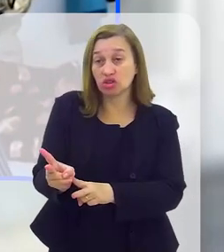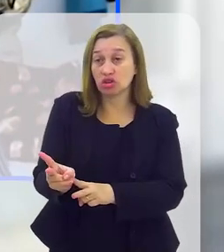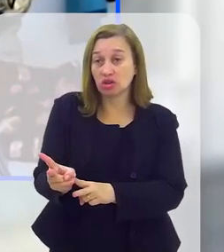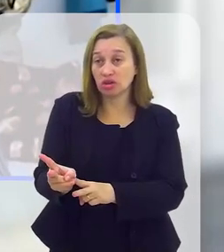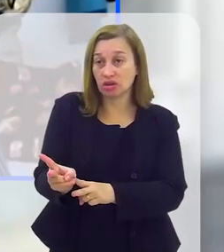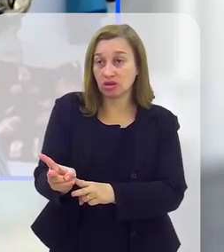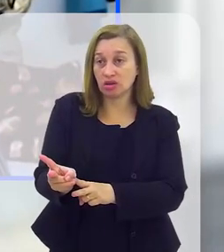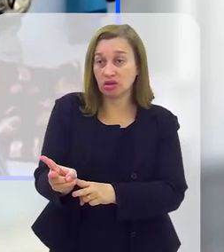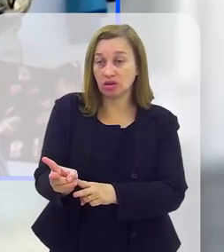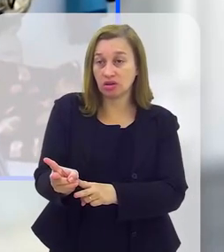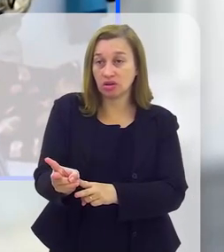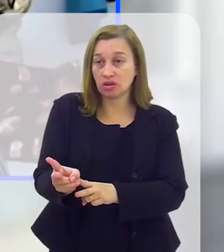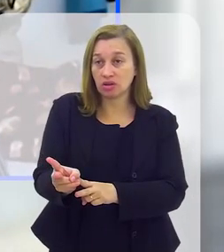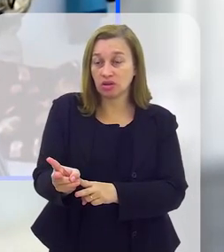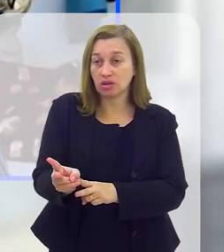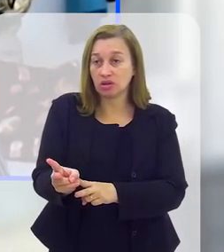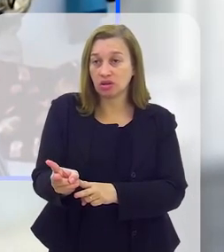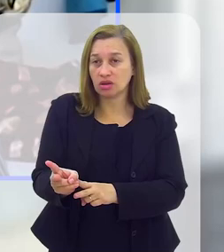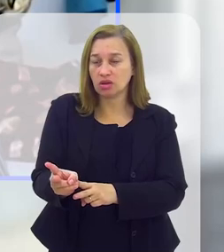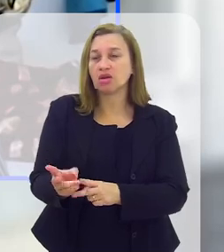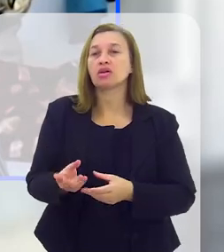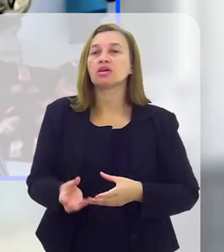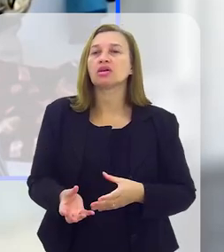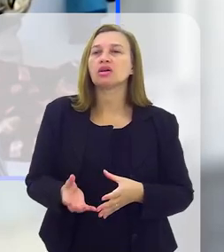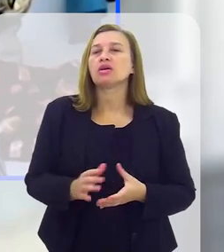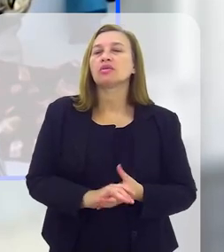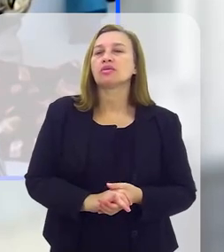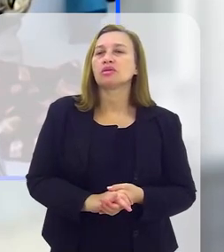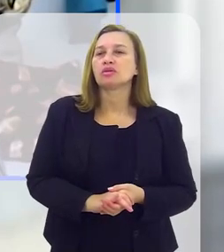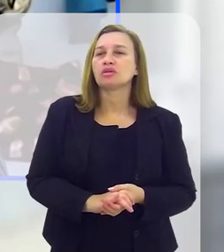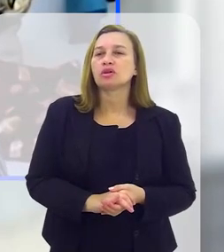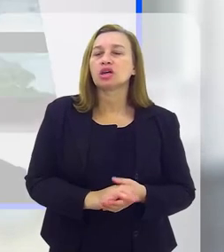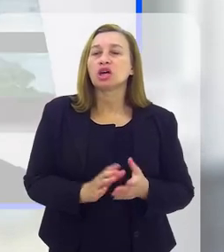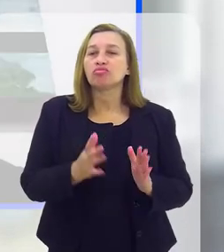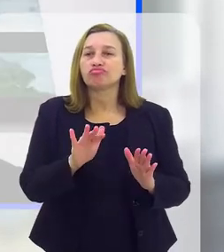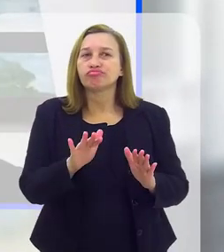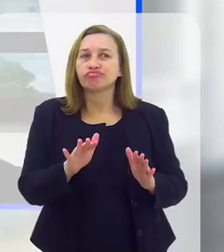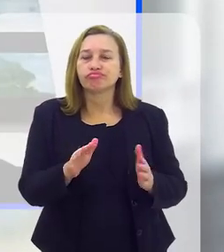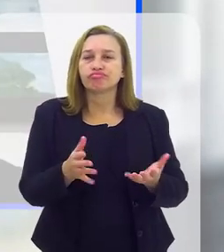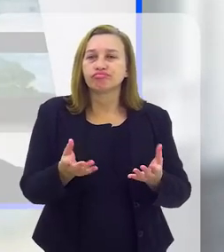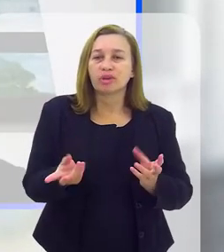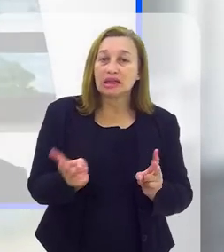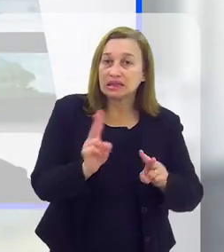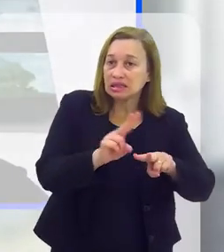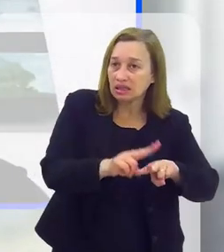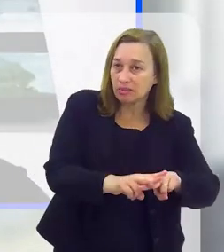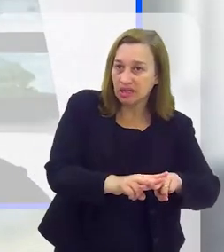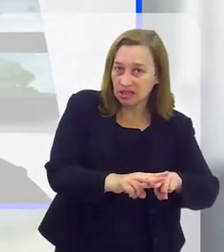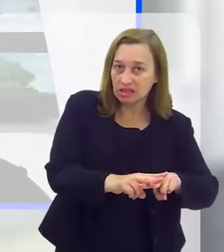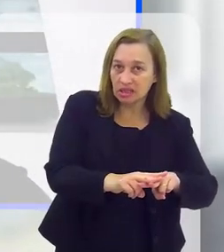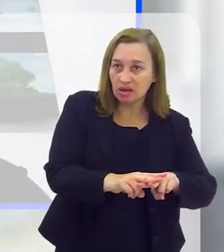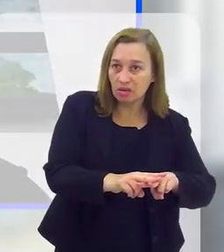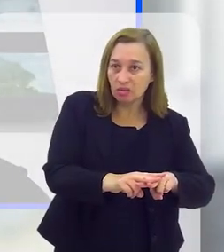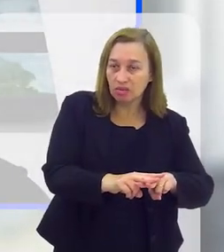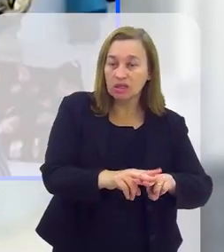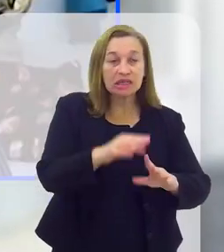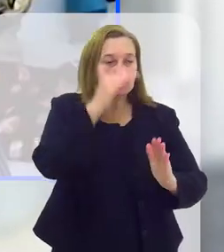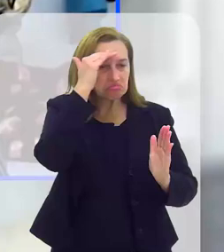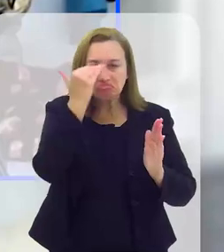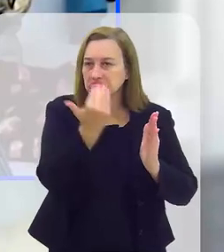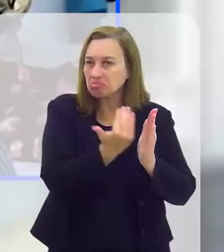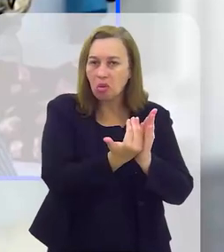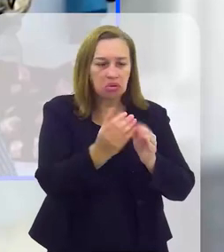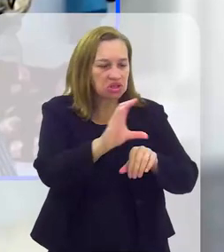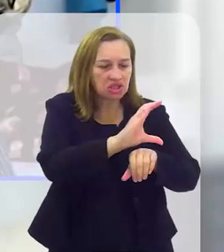continuemos enviando para esse estado de coisa inconstitucional seres humanos para